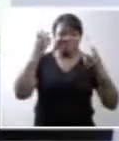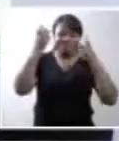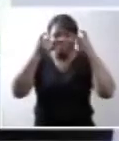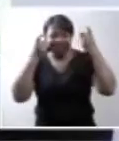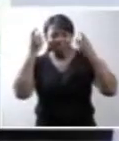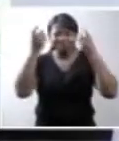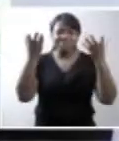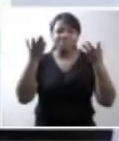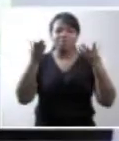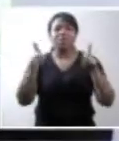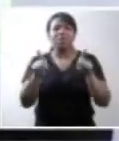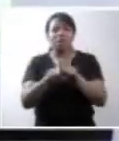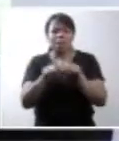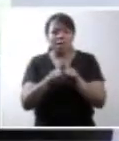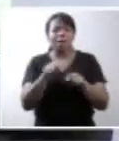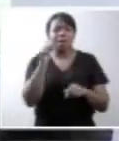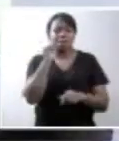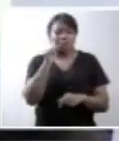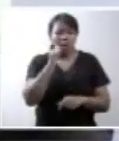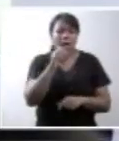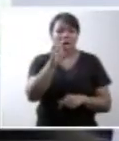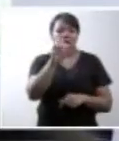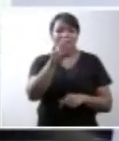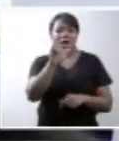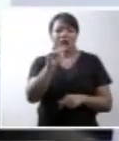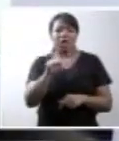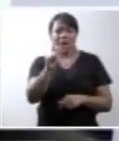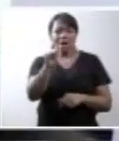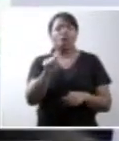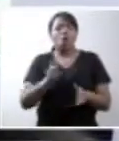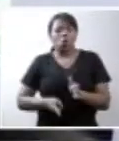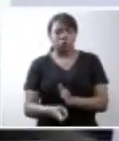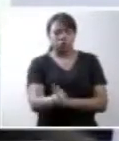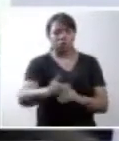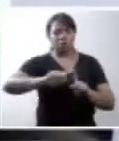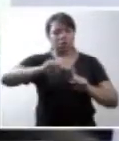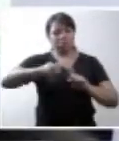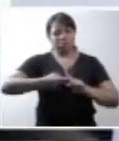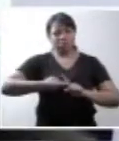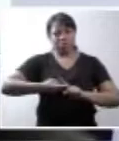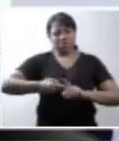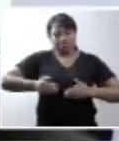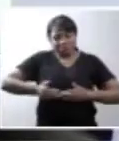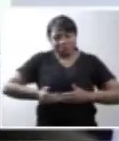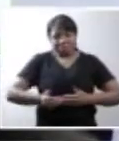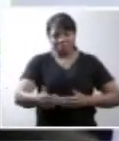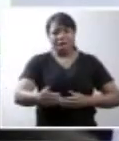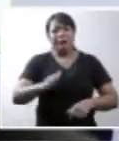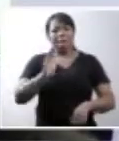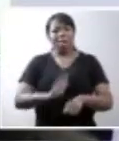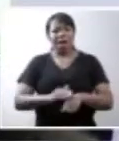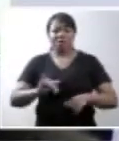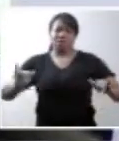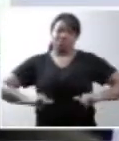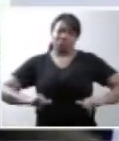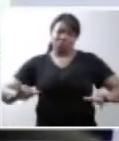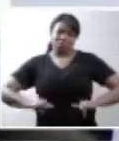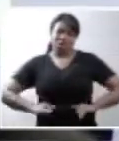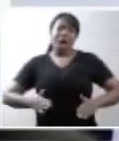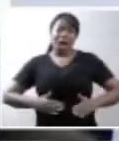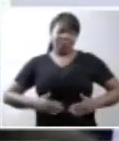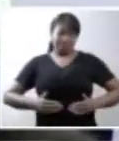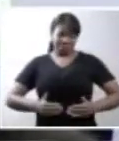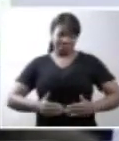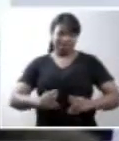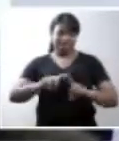formas. Para Érica, seria continuar a gravidez. Seria muito mais sofrimento. Minha barriga